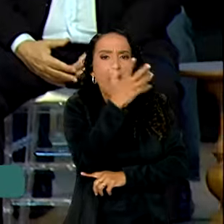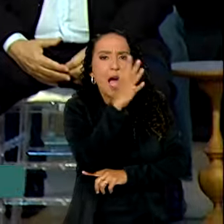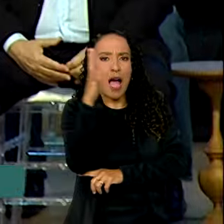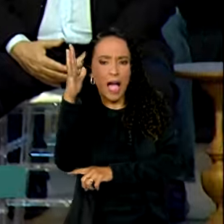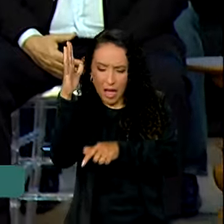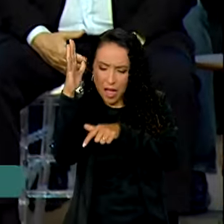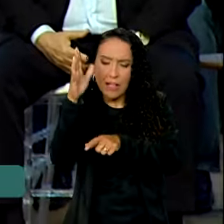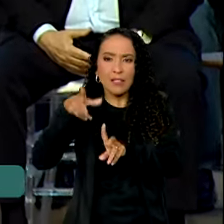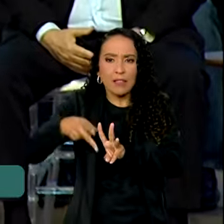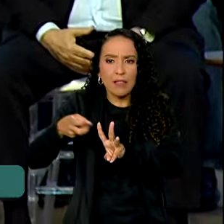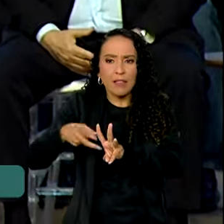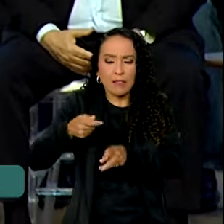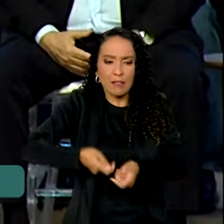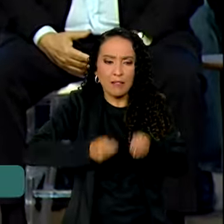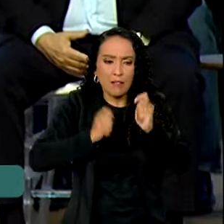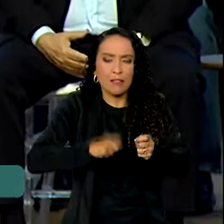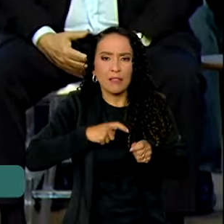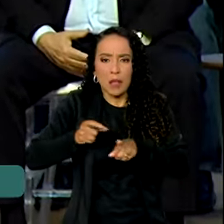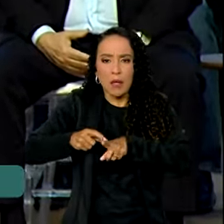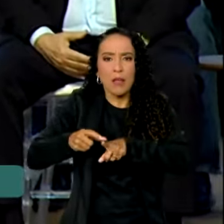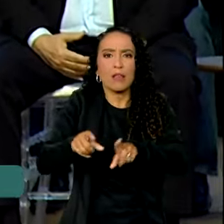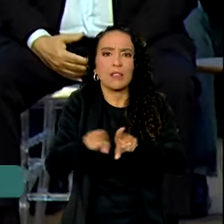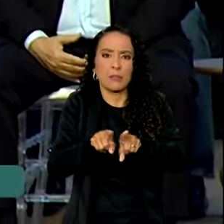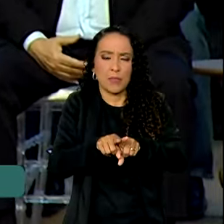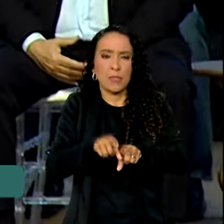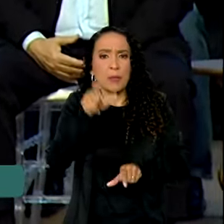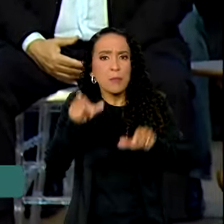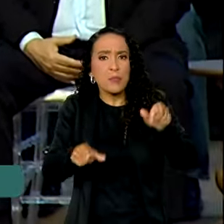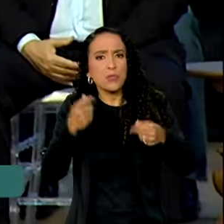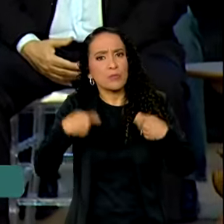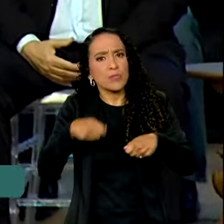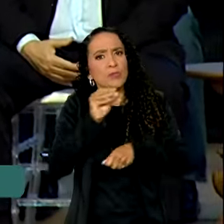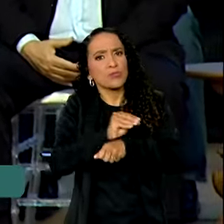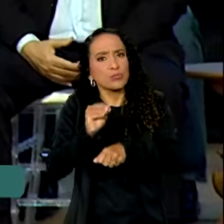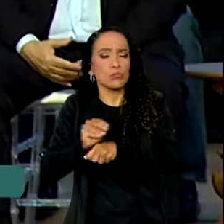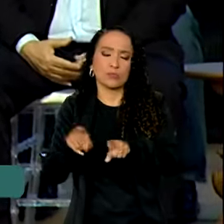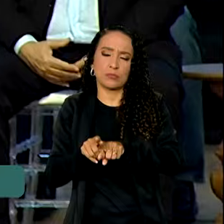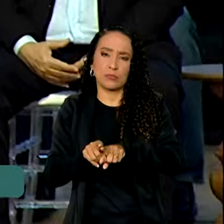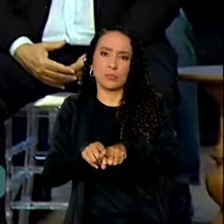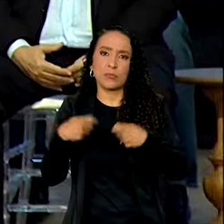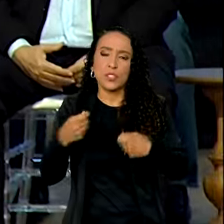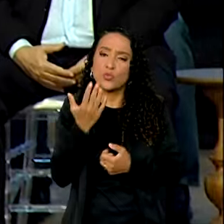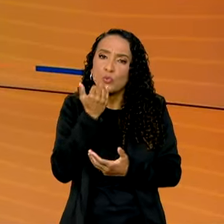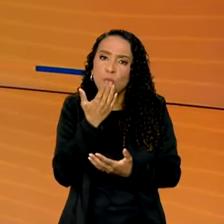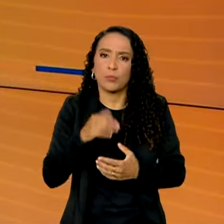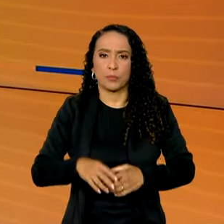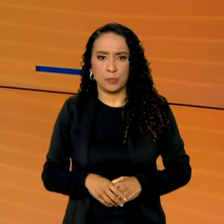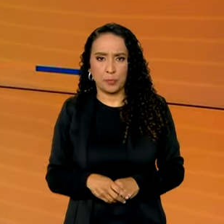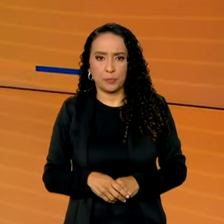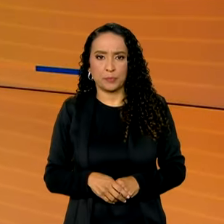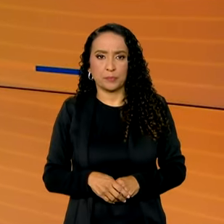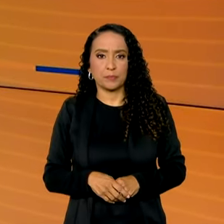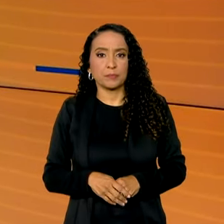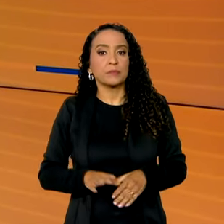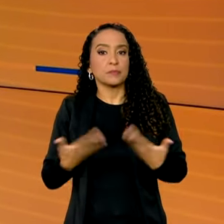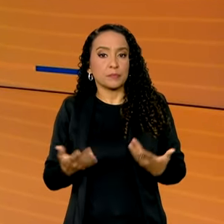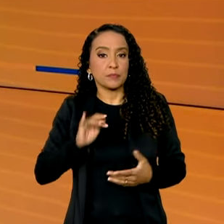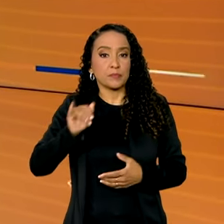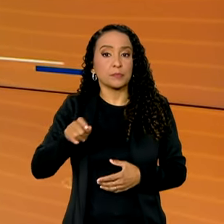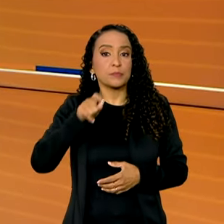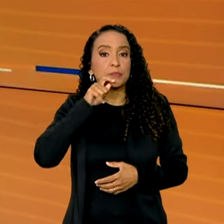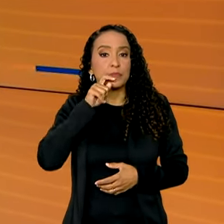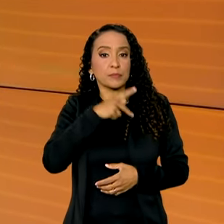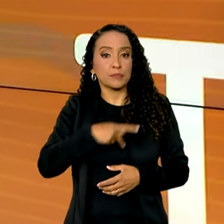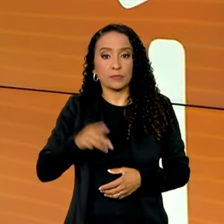indígena, tem um pescador, tem um ribeirinho, tem gente que precisa ter cuidado, que precisa comer. E ainda em João